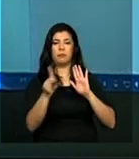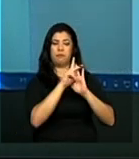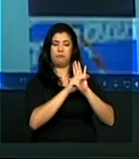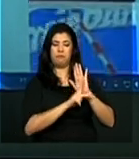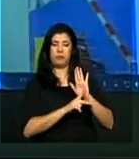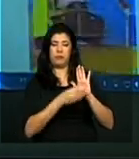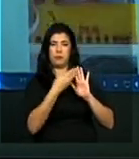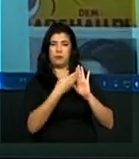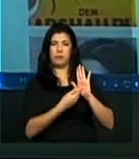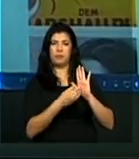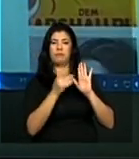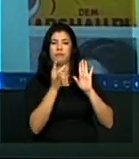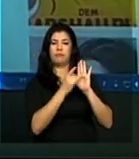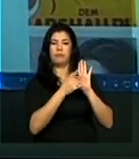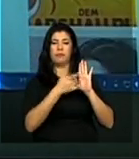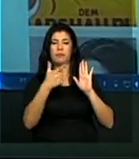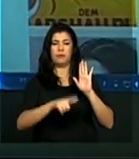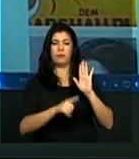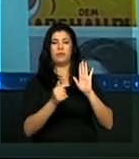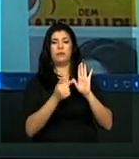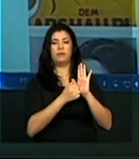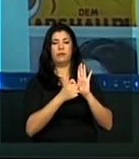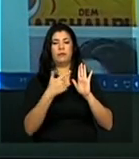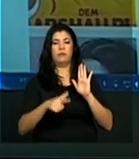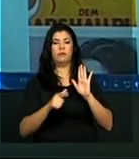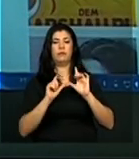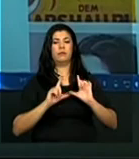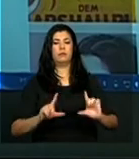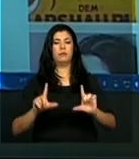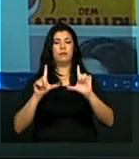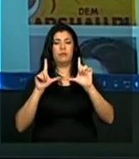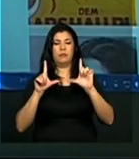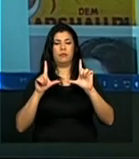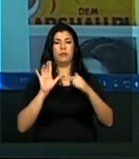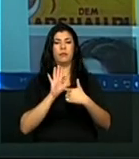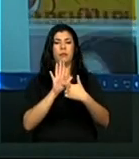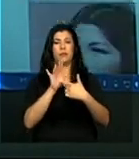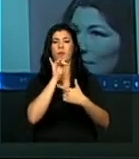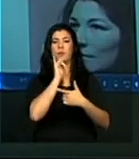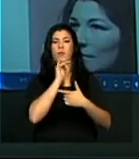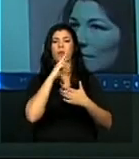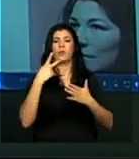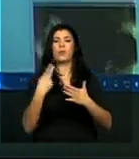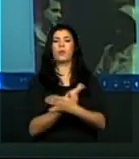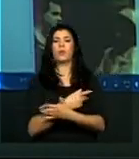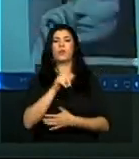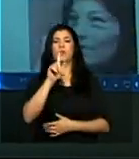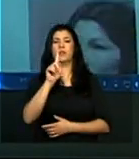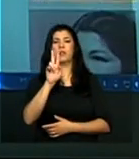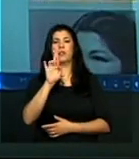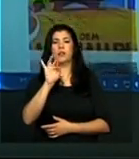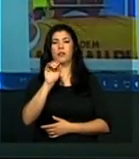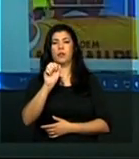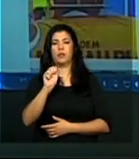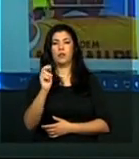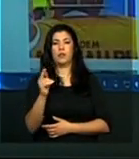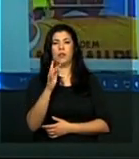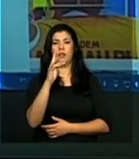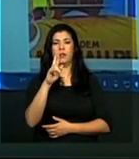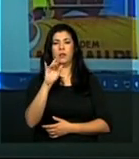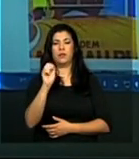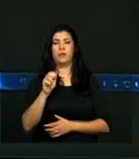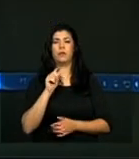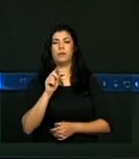Vamos para a próxima. Aqui, por exemplo, na Guerra Fria, gente tem galeria de imagens. Dá uma clicada lá.